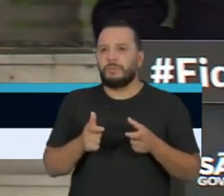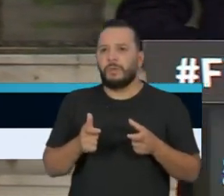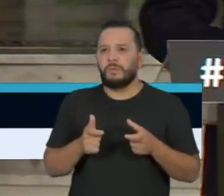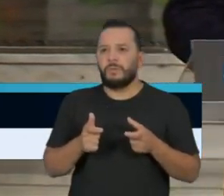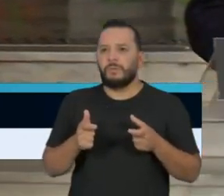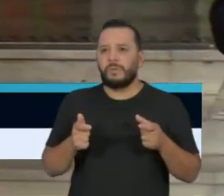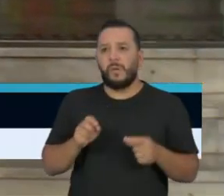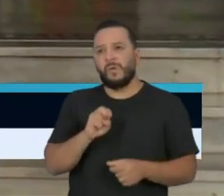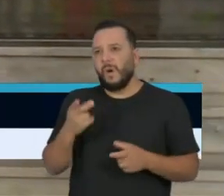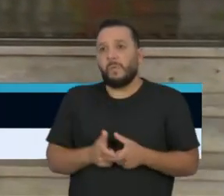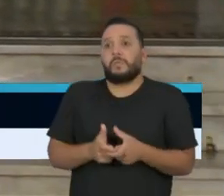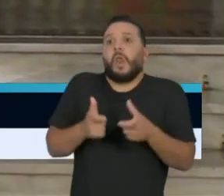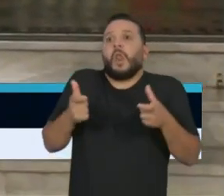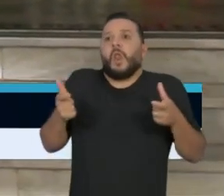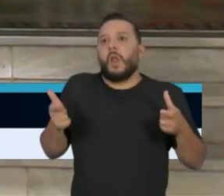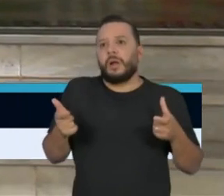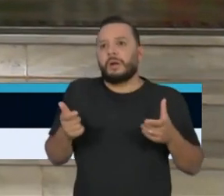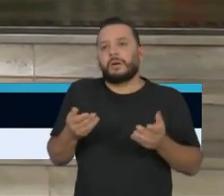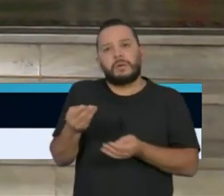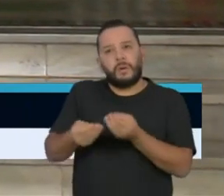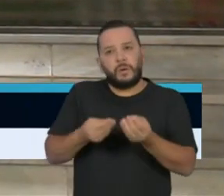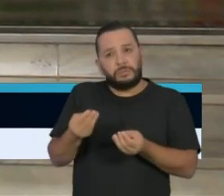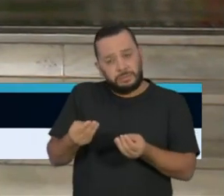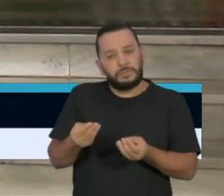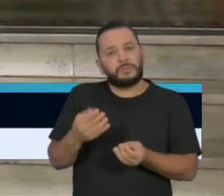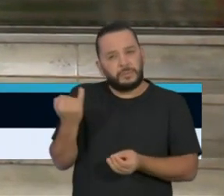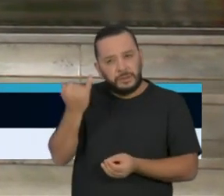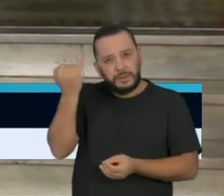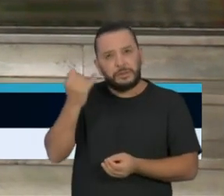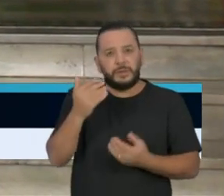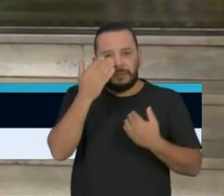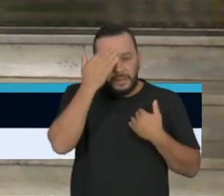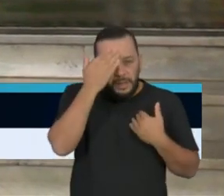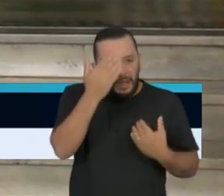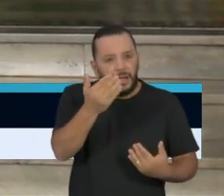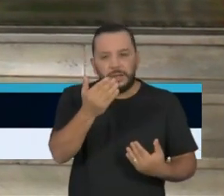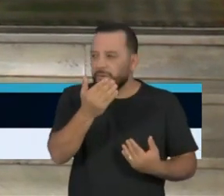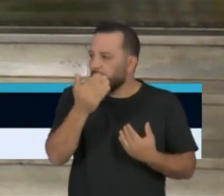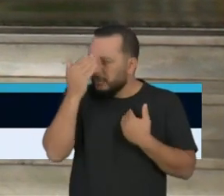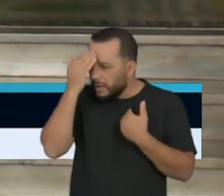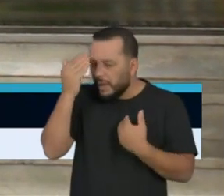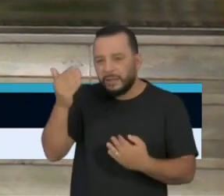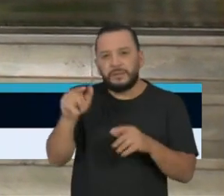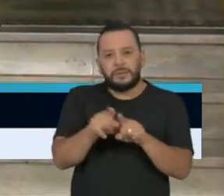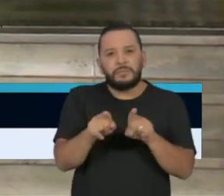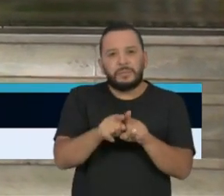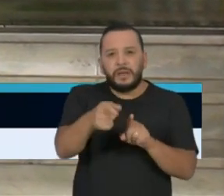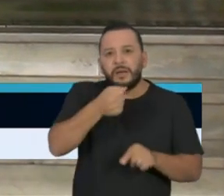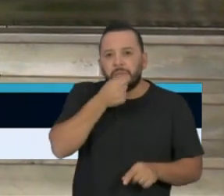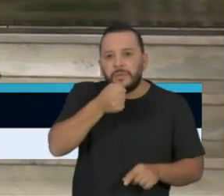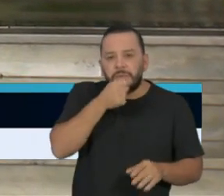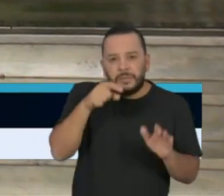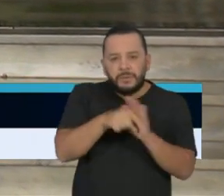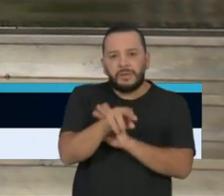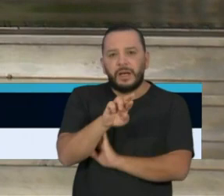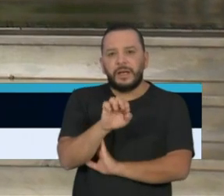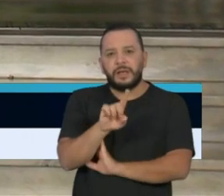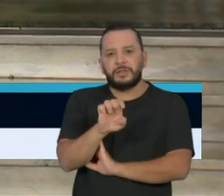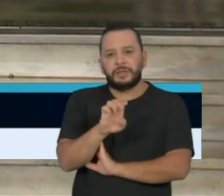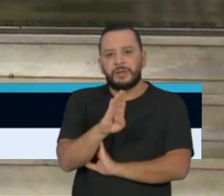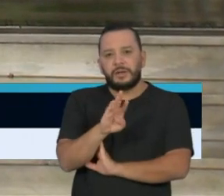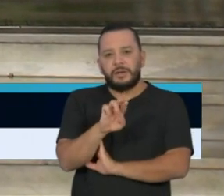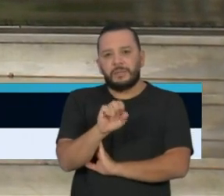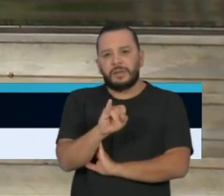Obrigado, doutor Davi Wippe, doutor Zanrique Guerra, muito obrigado, Gilvandro Oliveira, da Rede Brasil, pela sua participação e as suas perguntas.